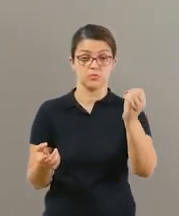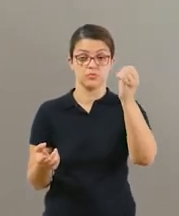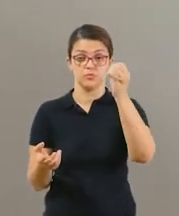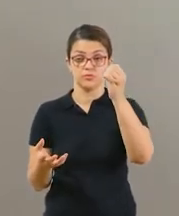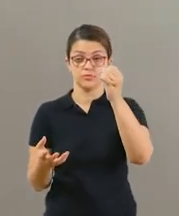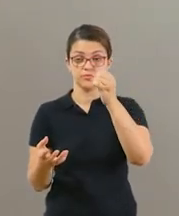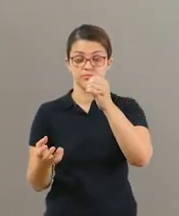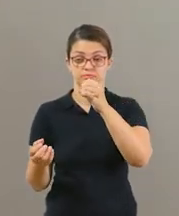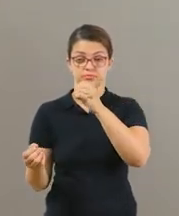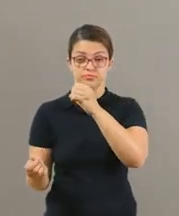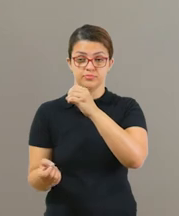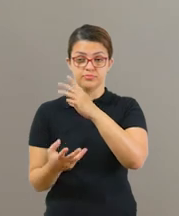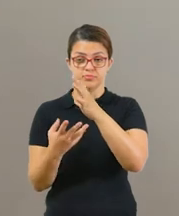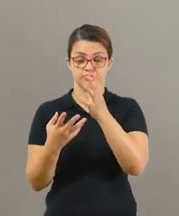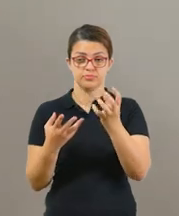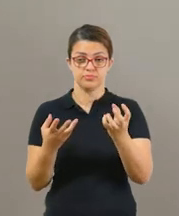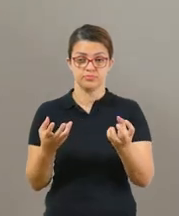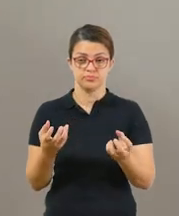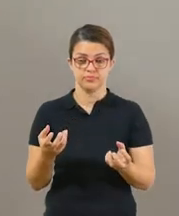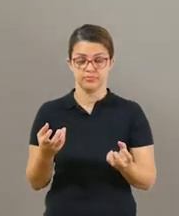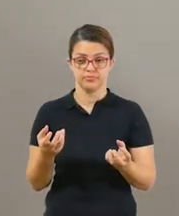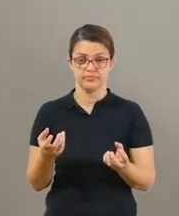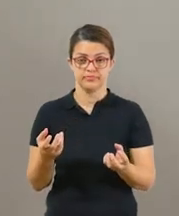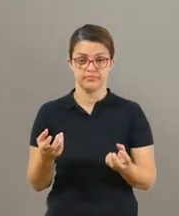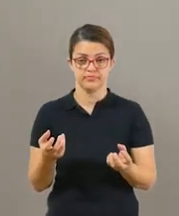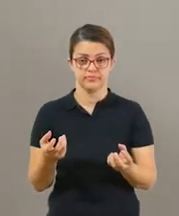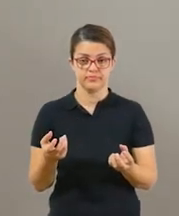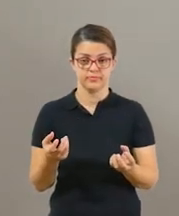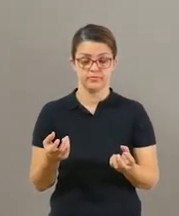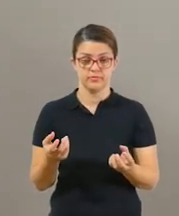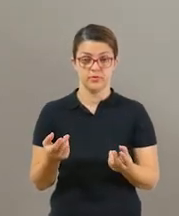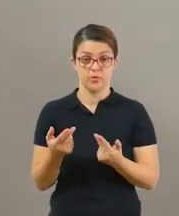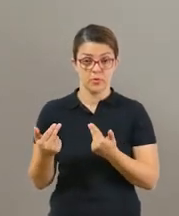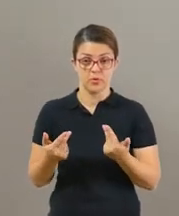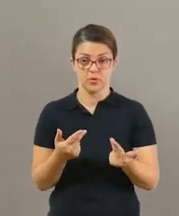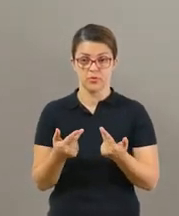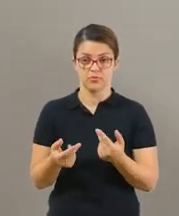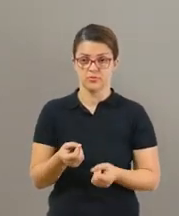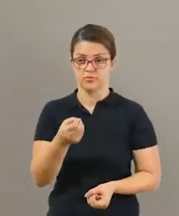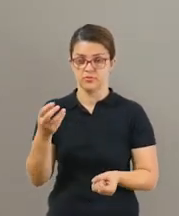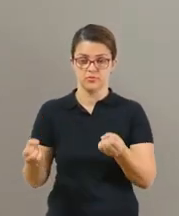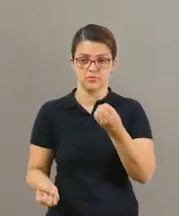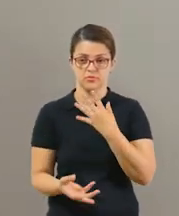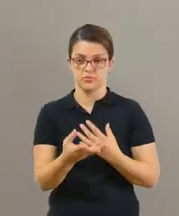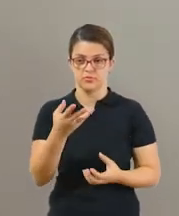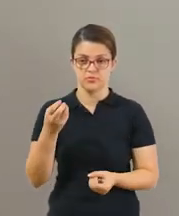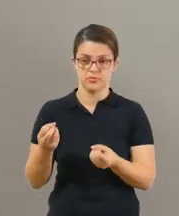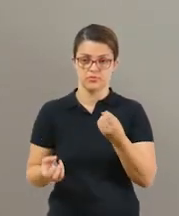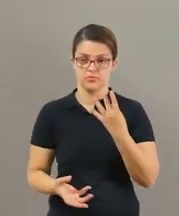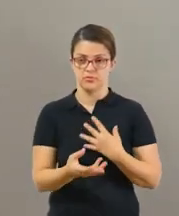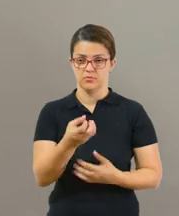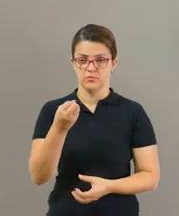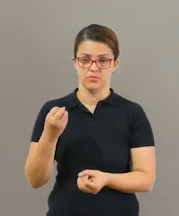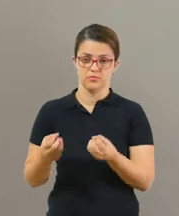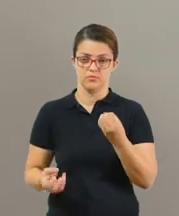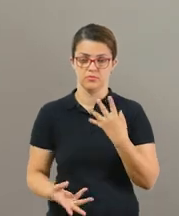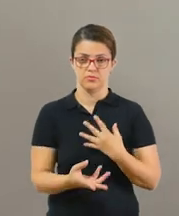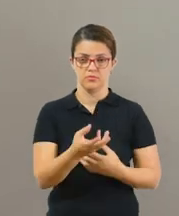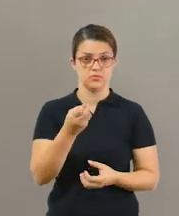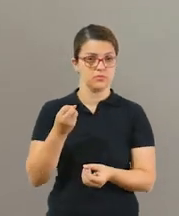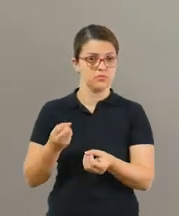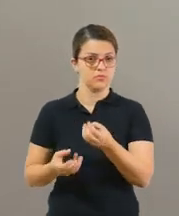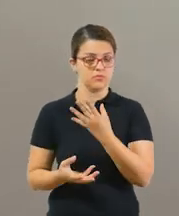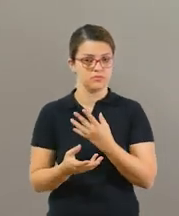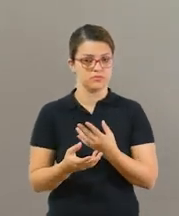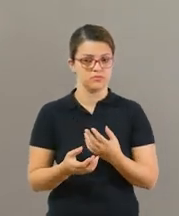só, quando a bolinha estiver caindo, eu libero a outra que está na mão, tudo bem? Eu vou fazer o seguinte, joga, joga, pega,